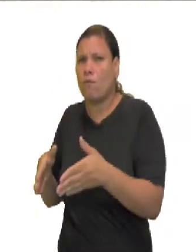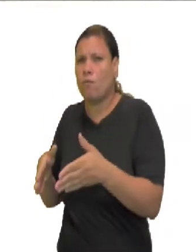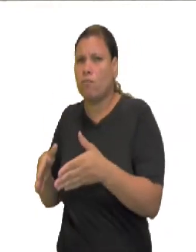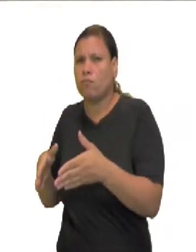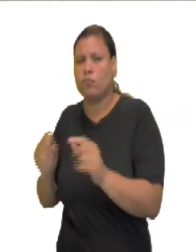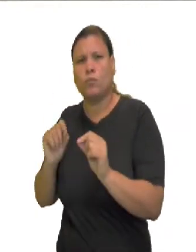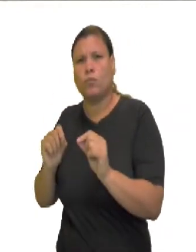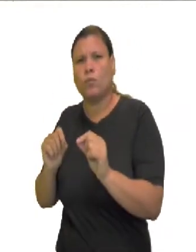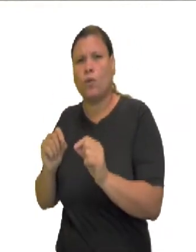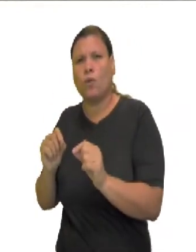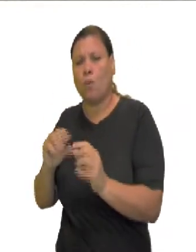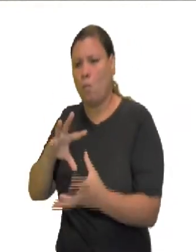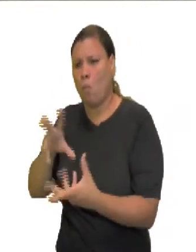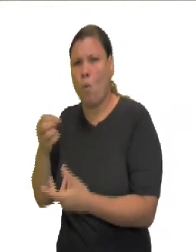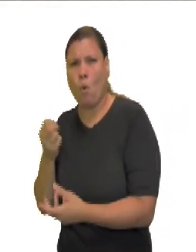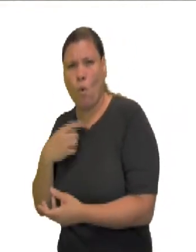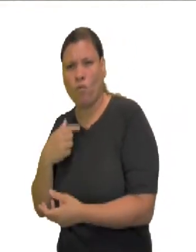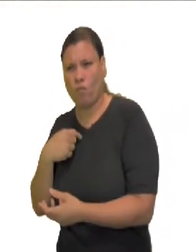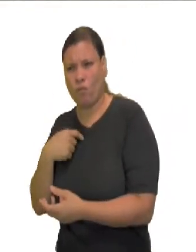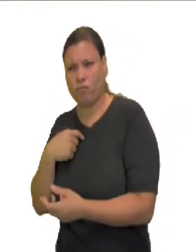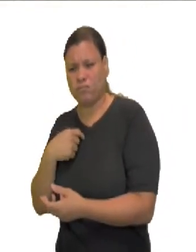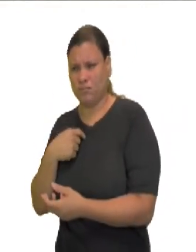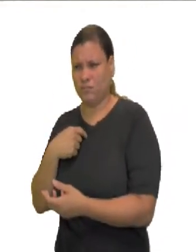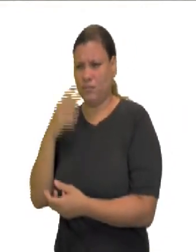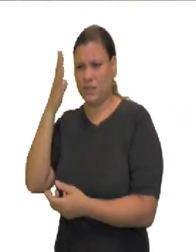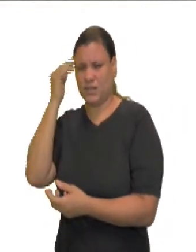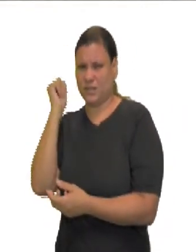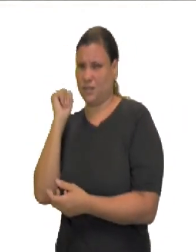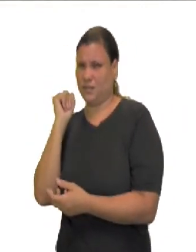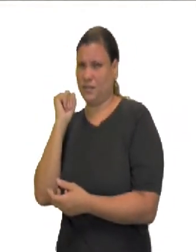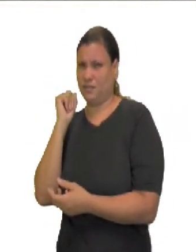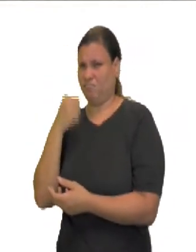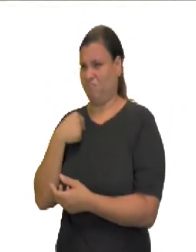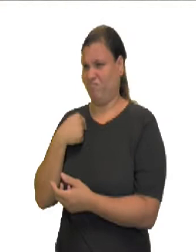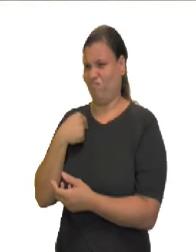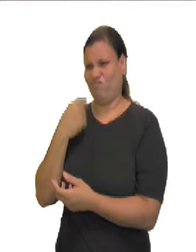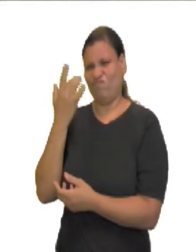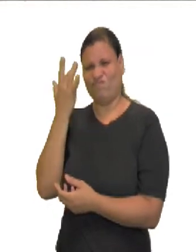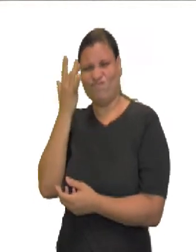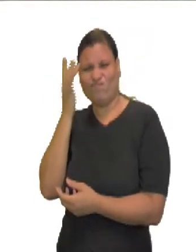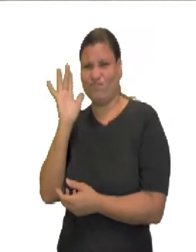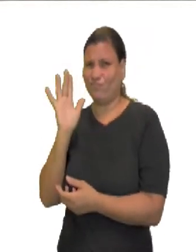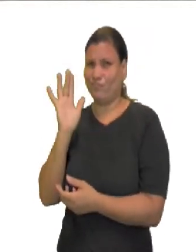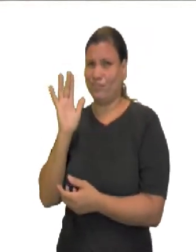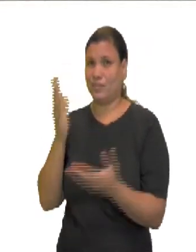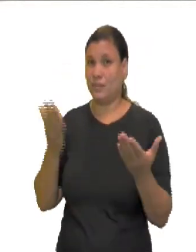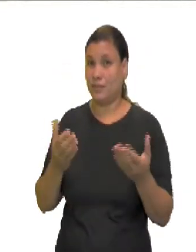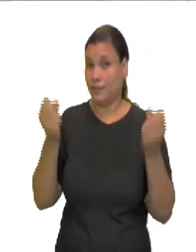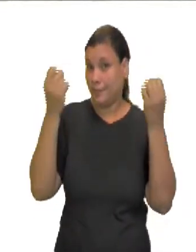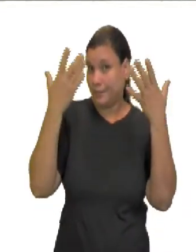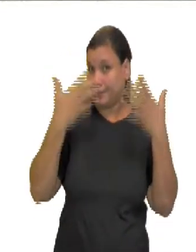é? Eu sei mais ou menos como aconteceu? Eu vou dar a resposta a vocês.